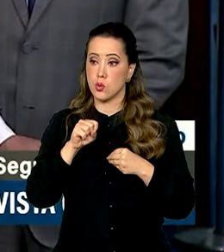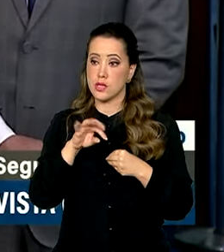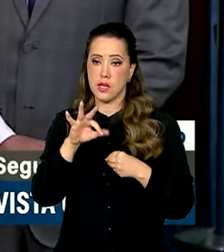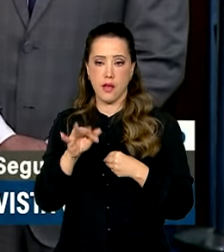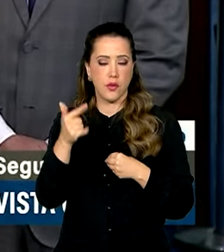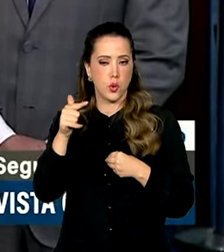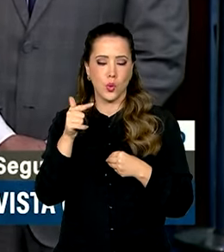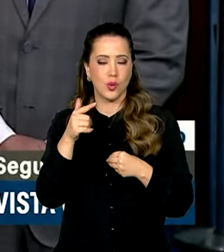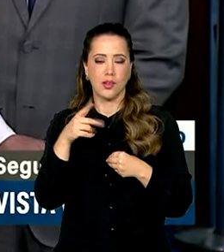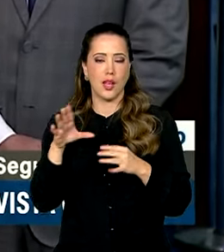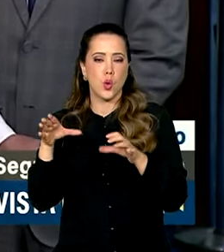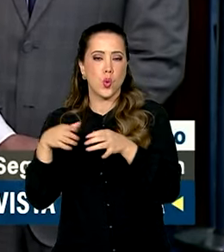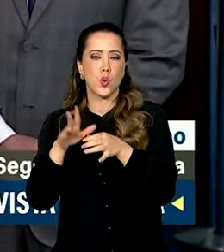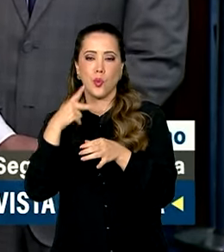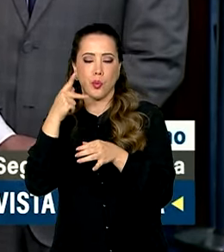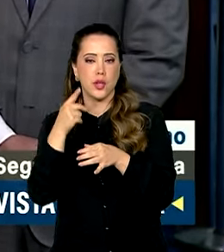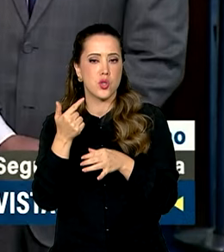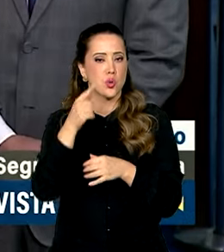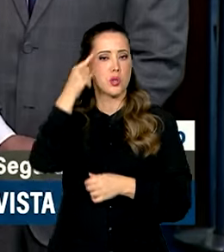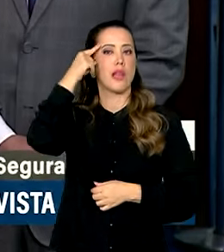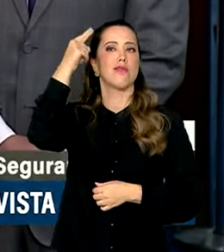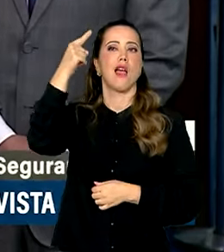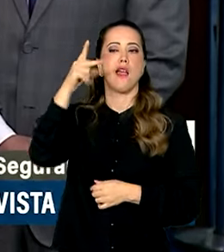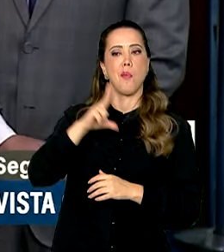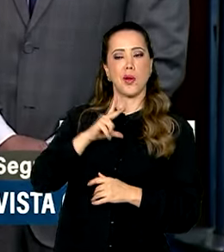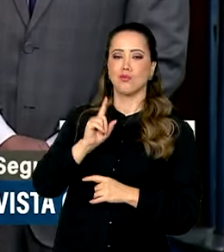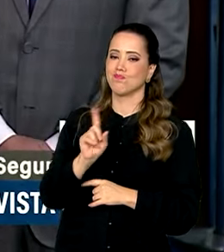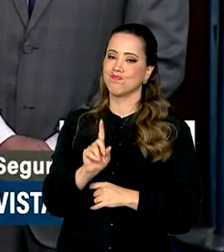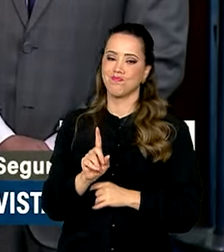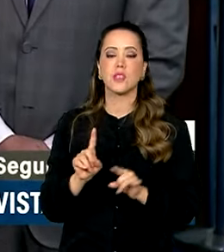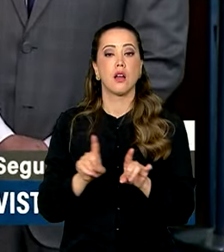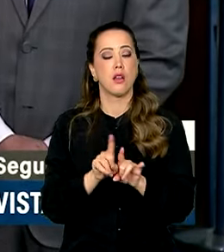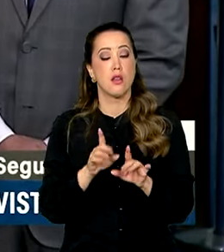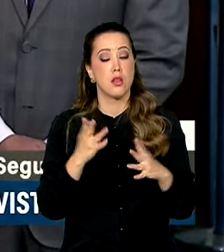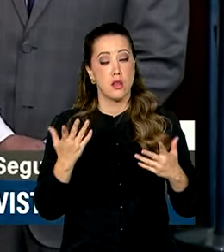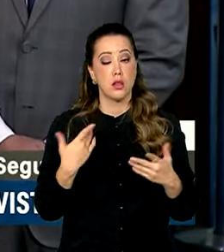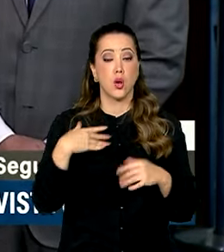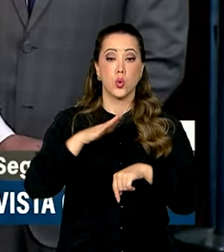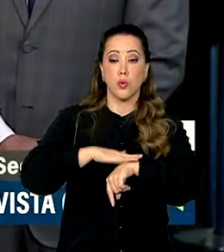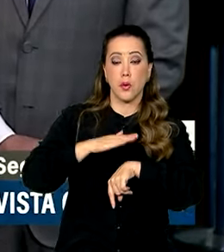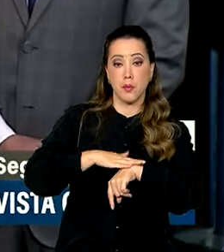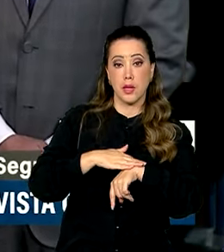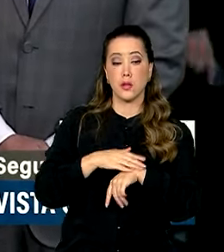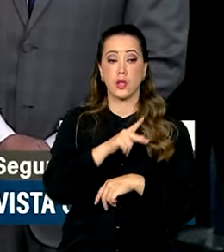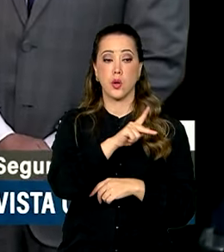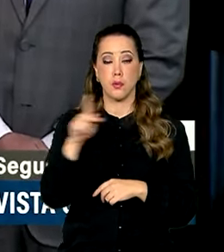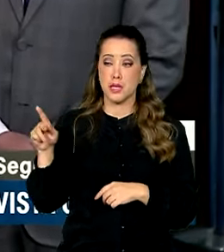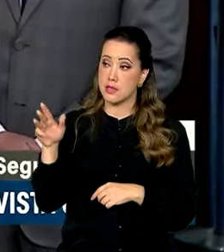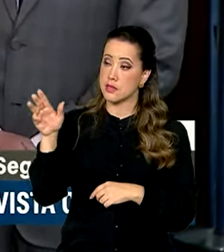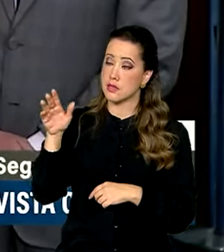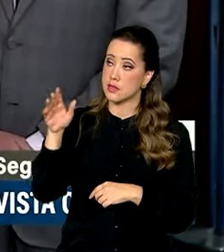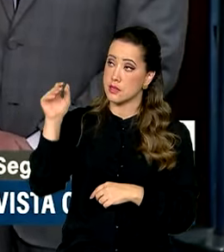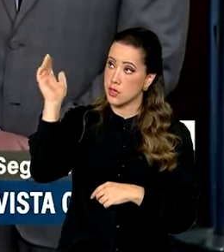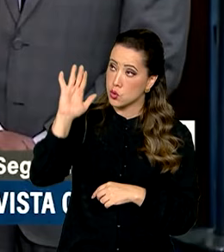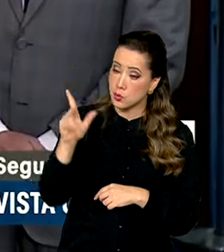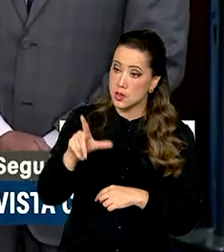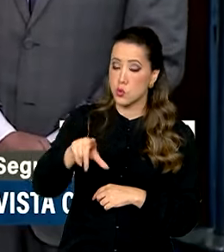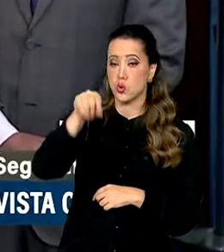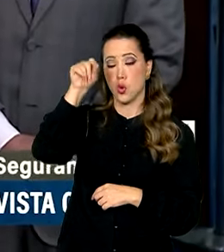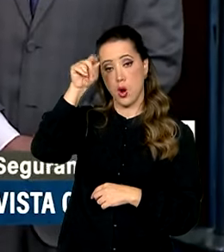Supremo não tem ideologia, o ministro do Supremo não tem lado político. Então, no momento que o presidente da República faz a indicação,